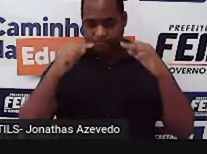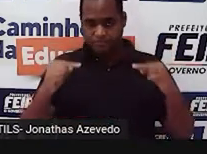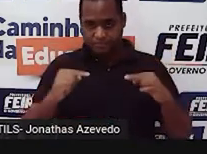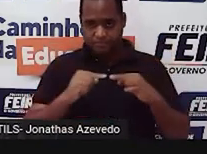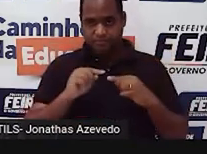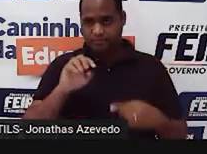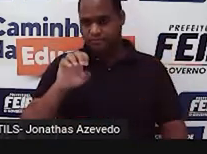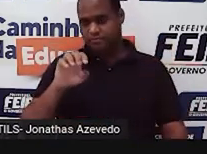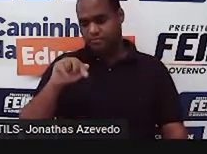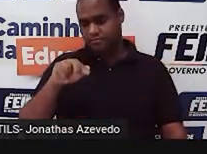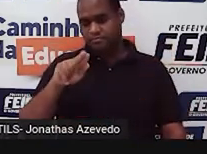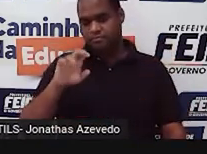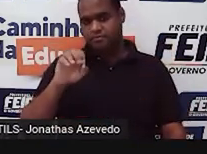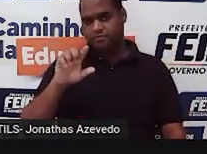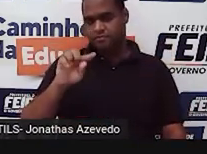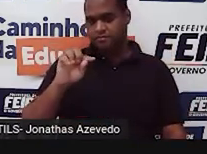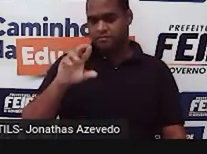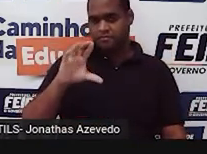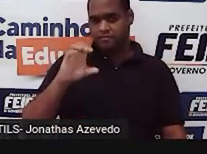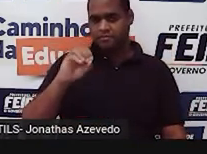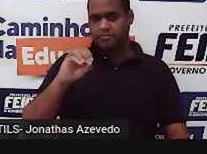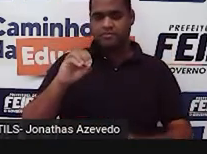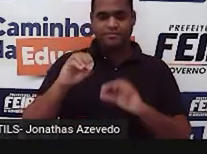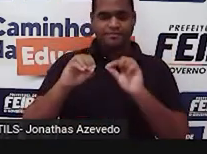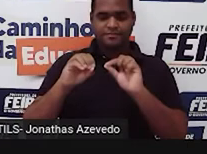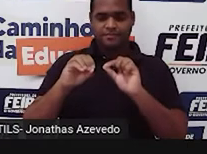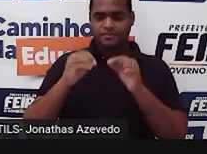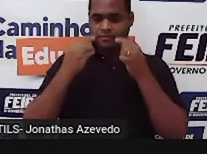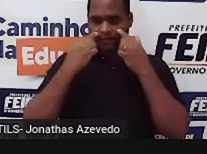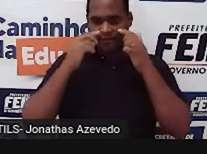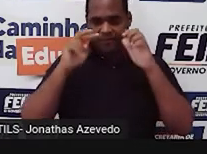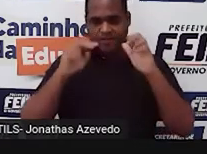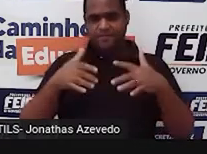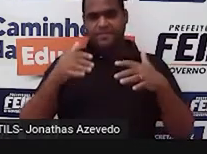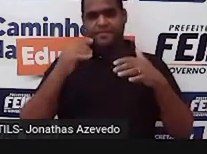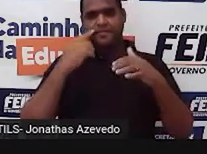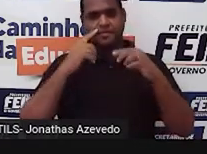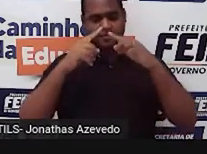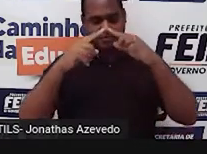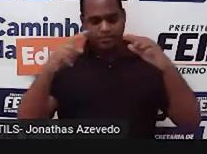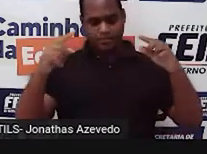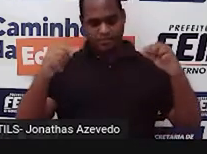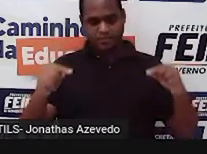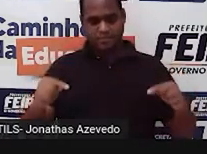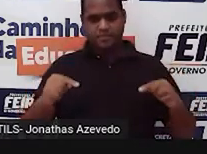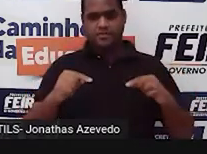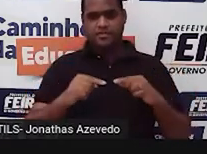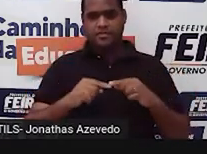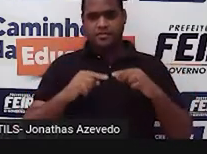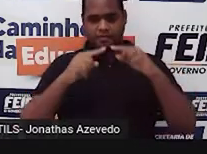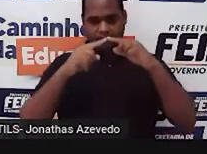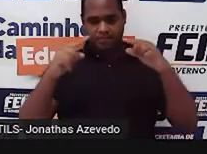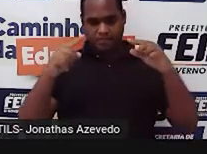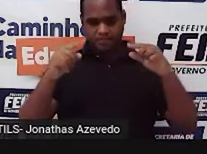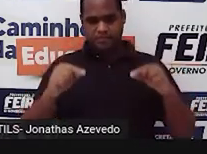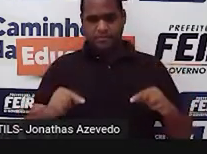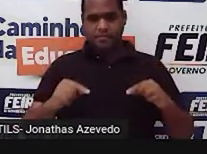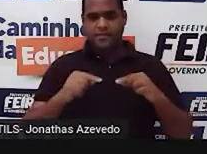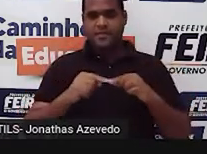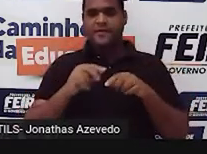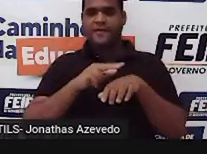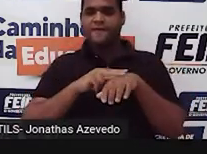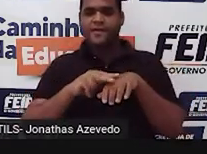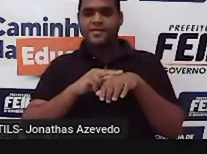equilátero, tá? Olhando ali para aquele triângulozinho verde, a gente percebe que os três lados